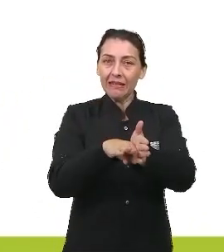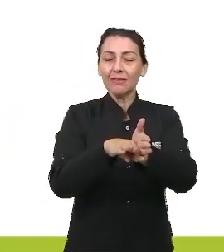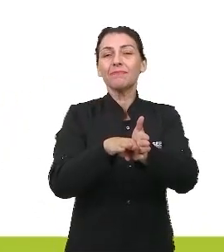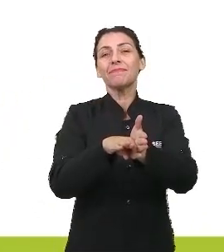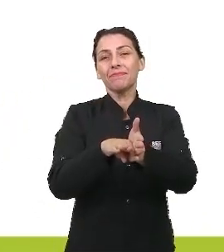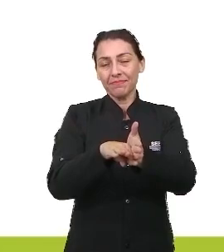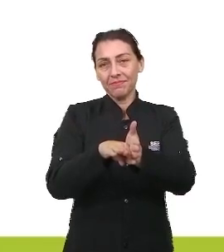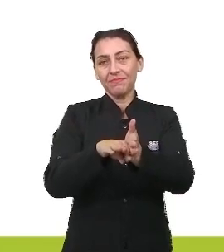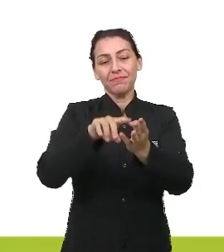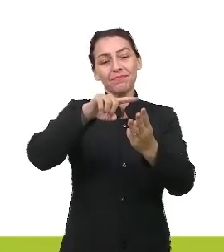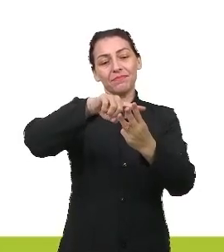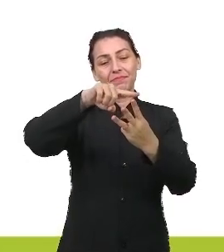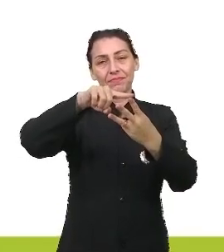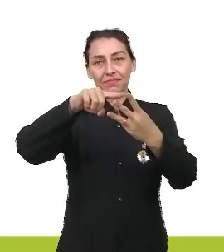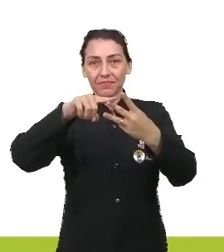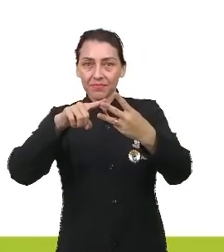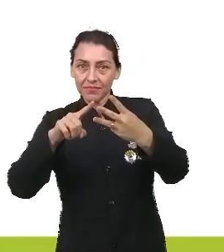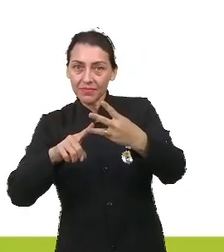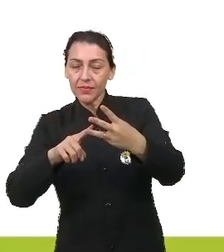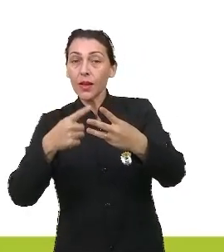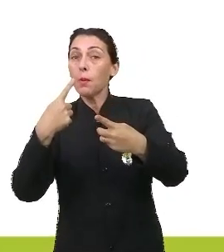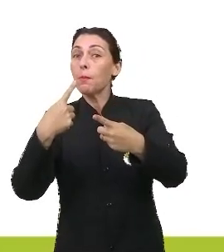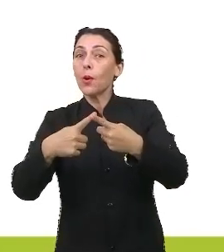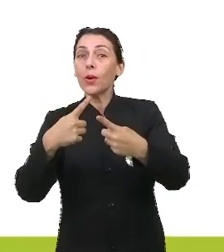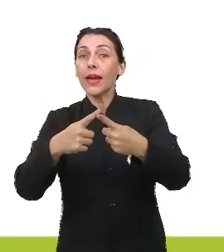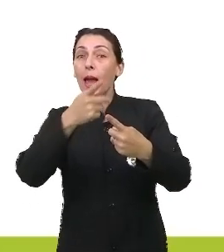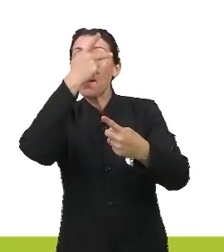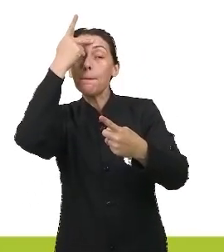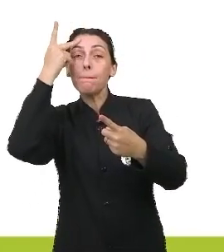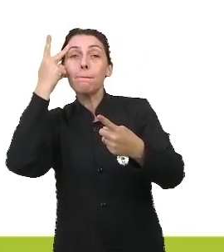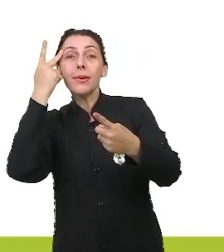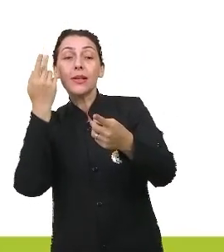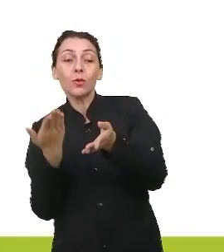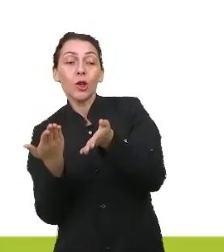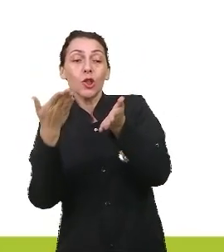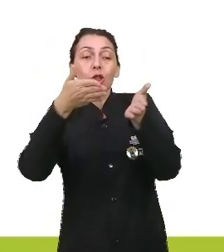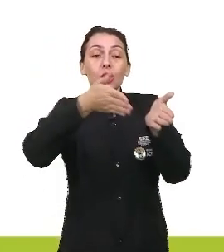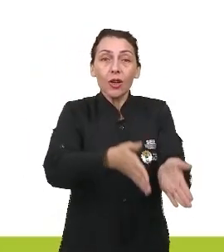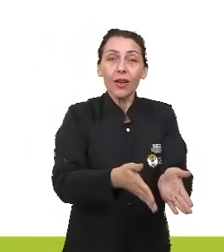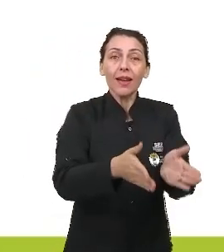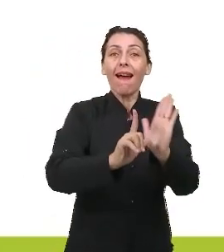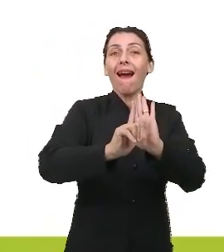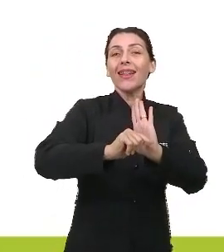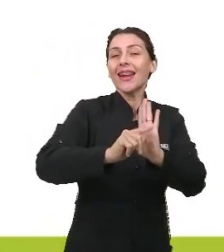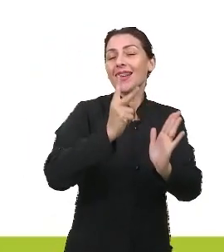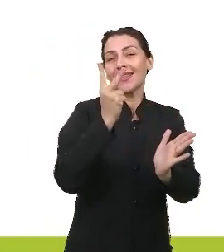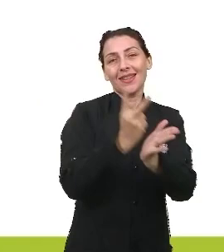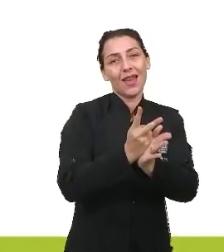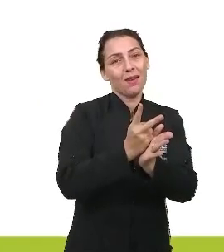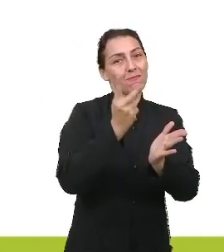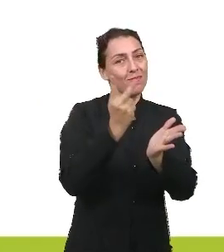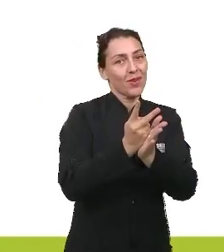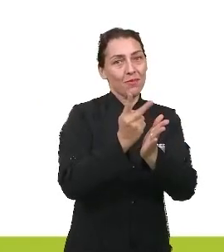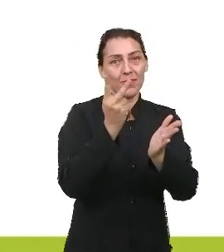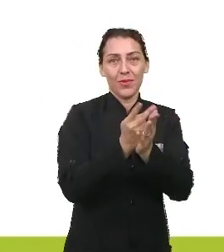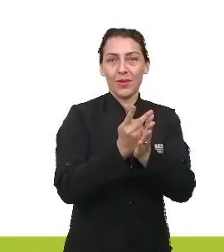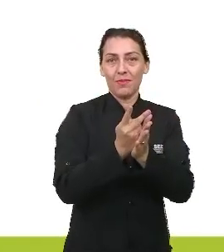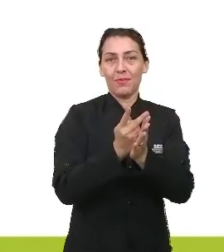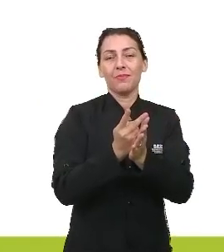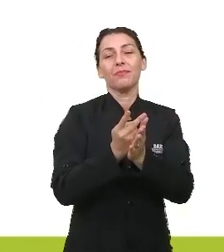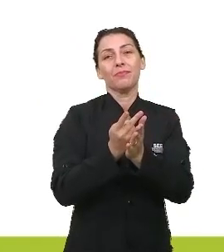Obviamente, aí, três situações que você pode usar com aqueles colegas que chegam atrasados em todos os eventos,